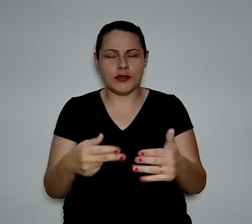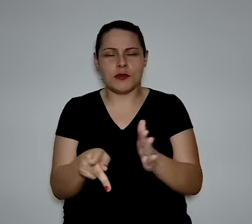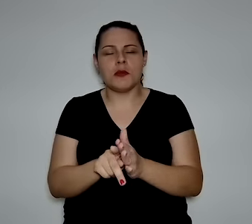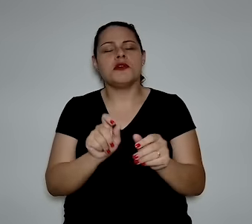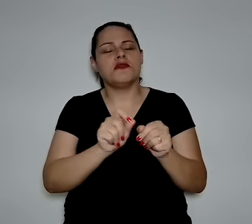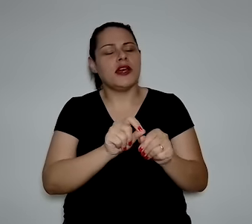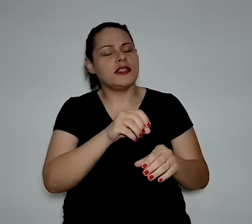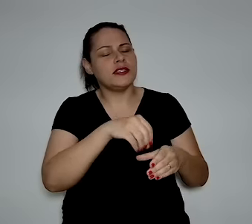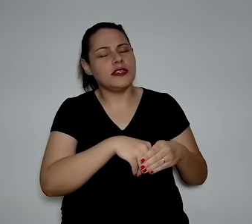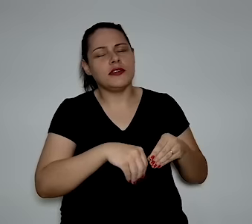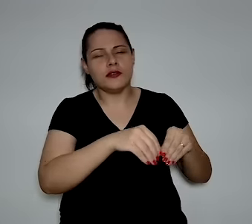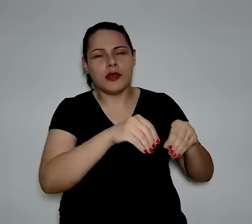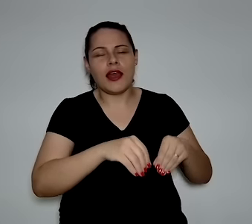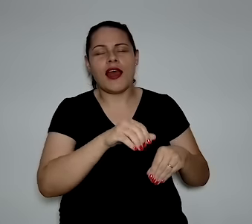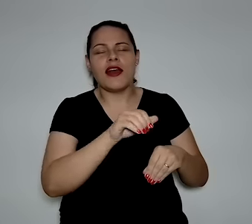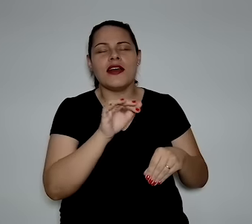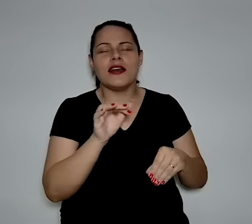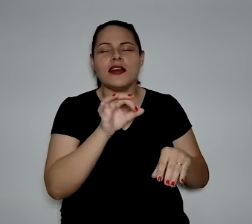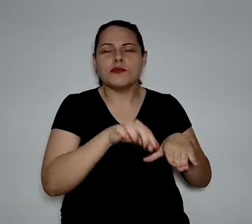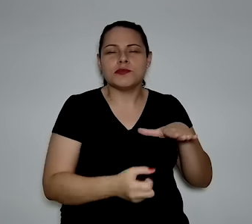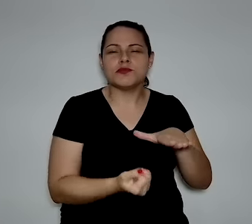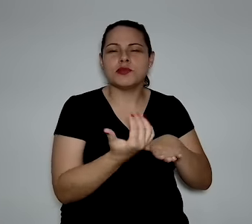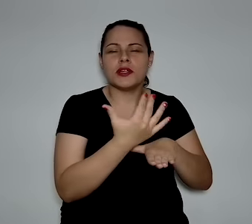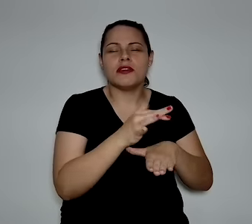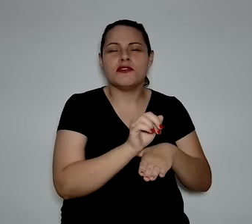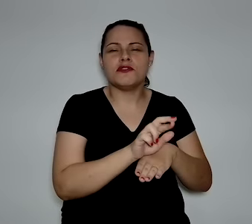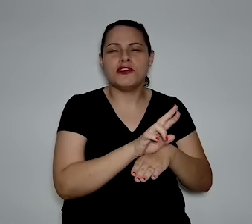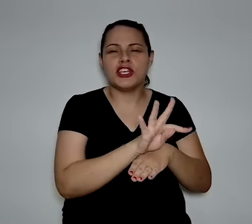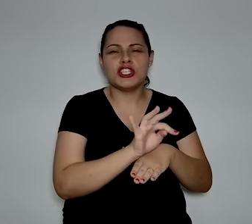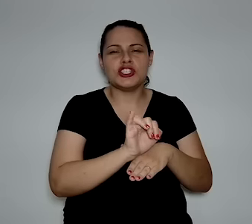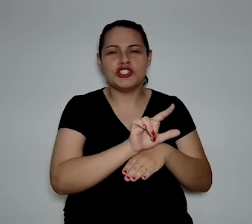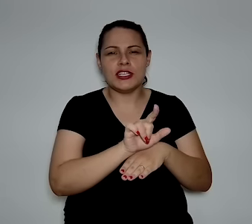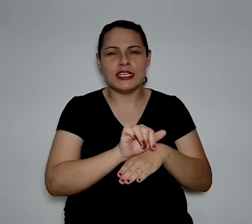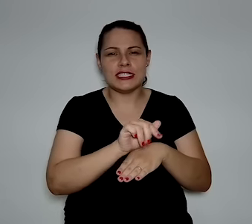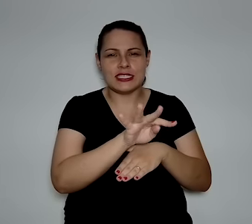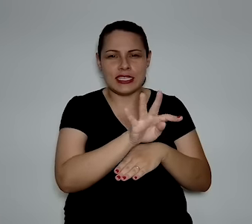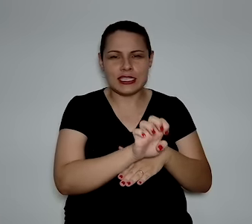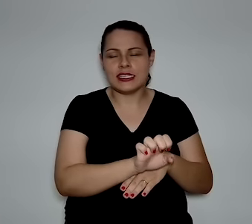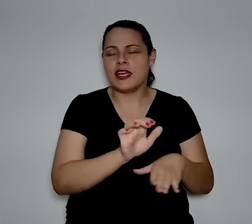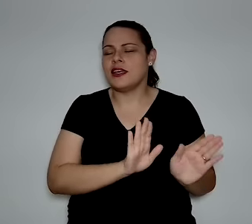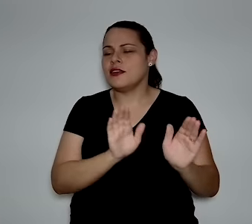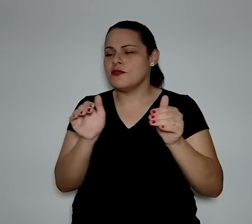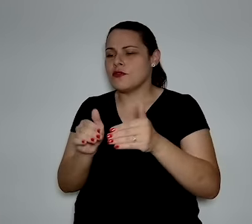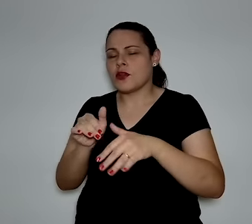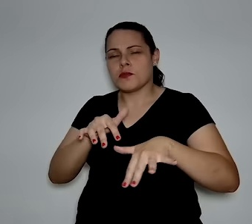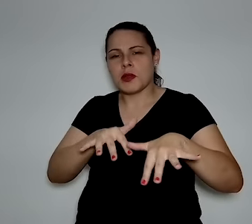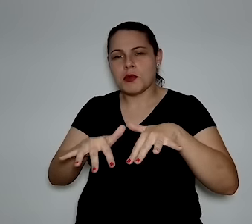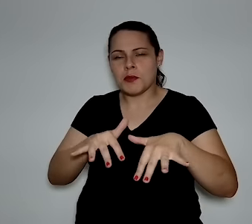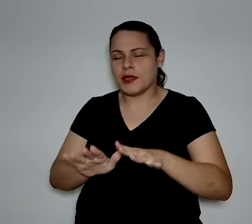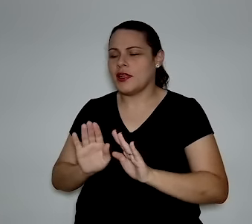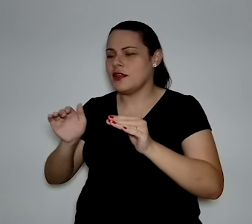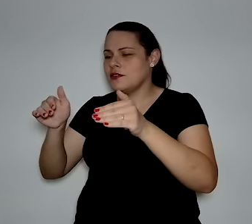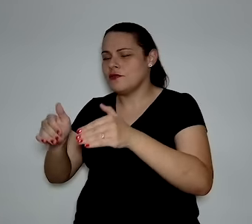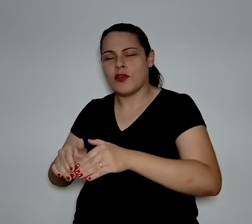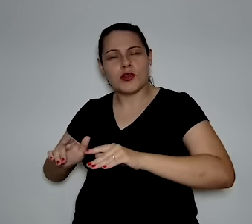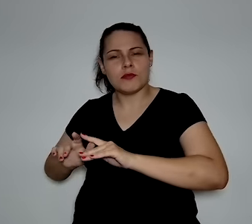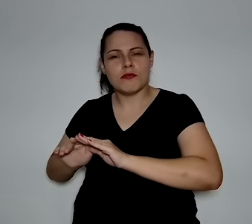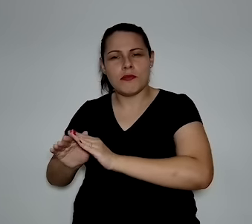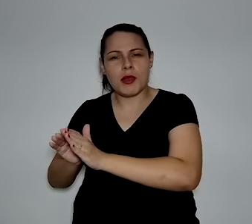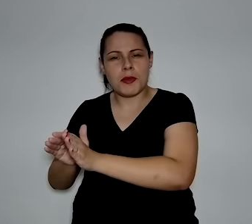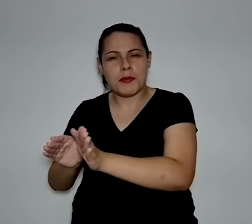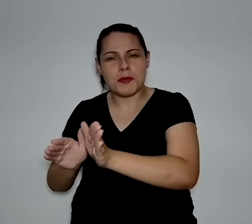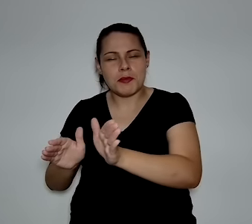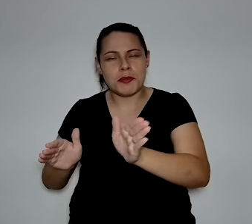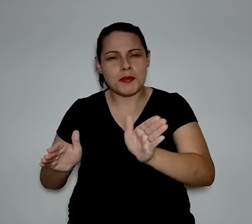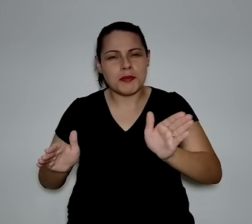Você faz o fertilizante, você aquece processos, você direciona para a mobilidade. Enfim, você